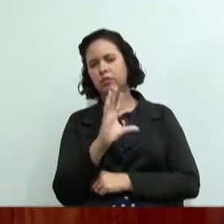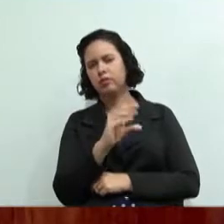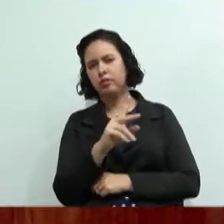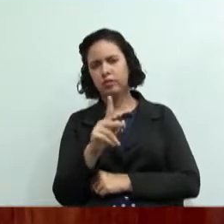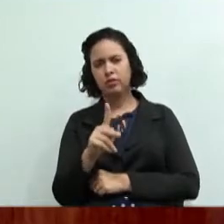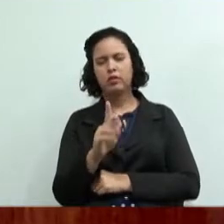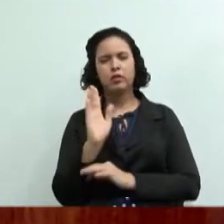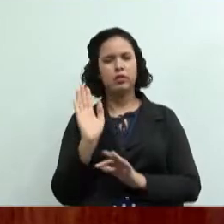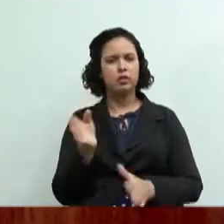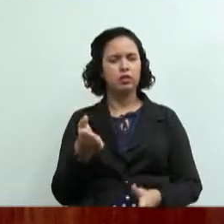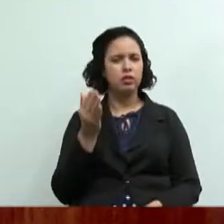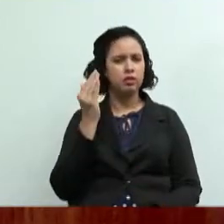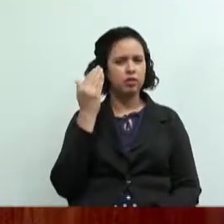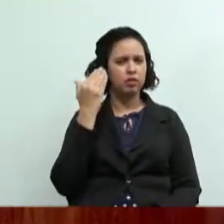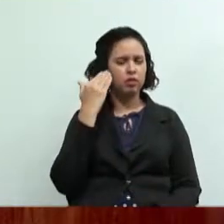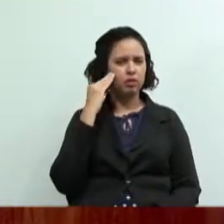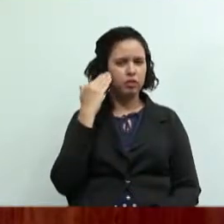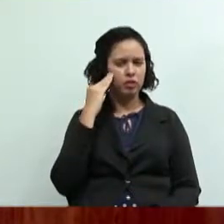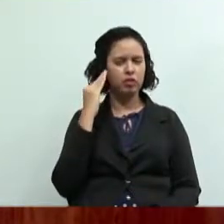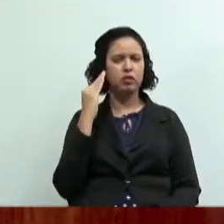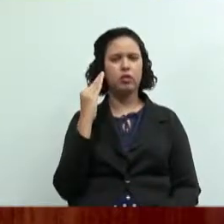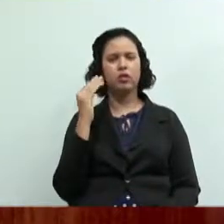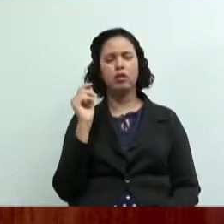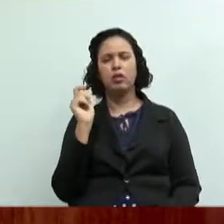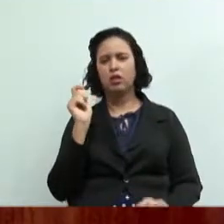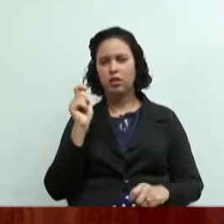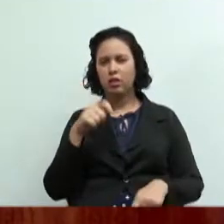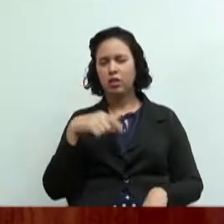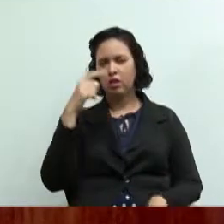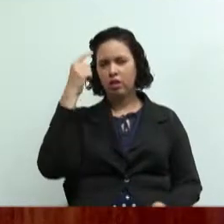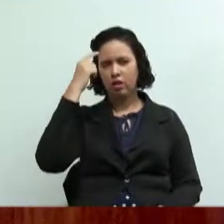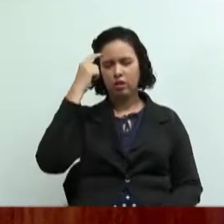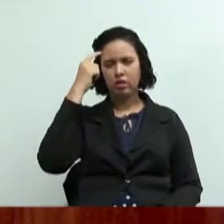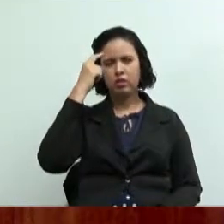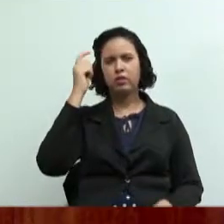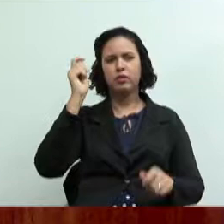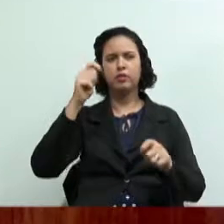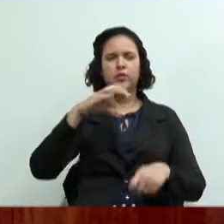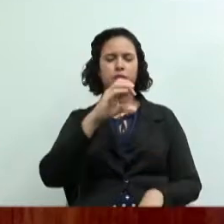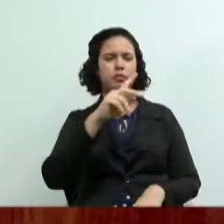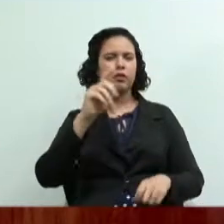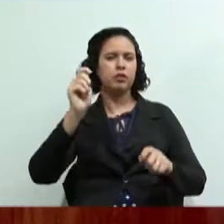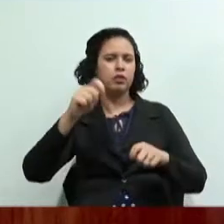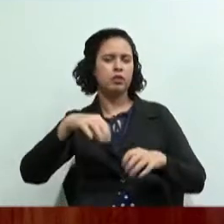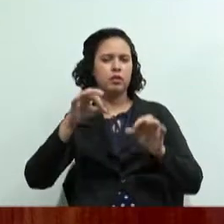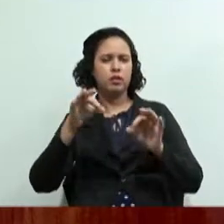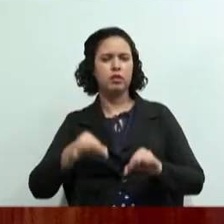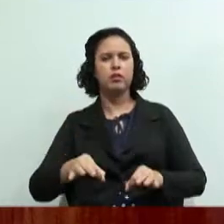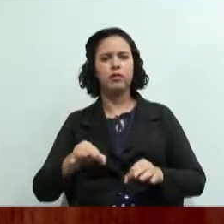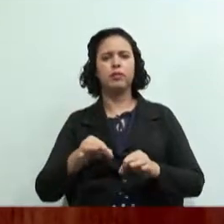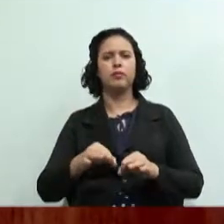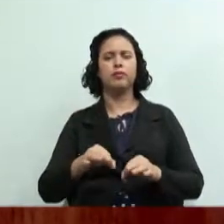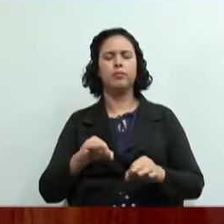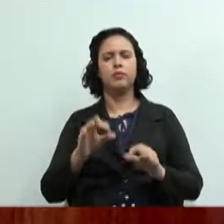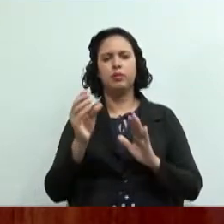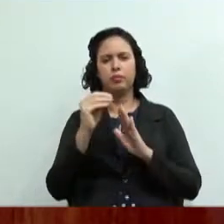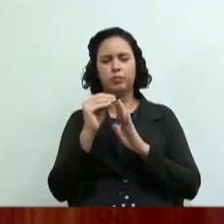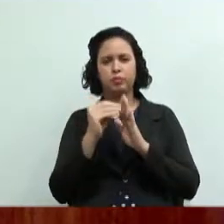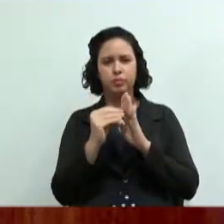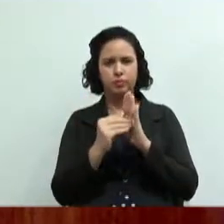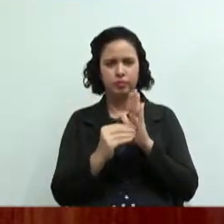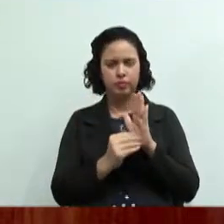ouviram falar acham que alguma cooperativa poderia dar certo nessa região então isso tudo vocês vão colocar lá na